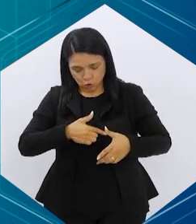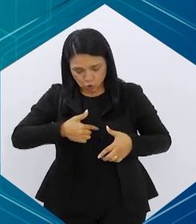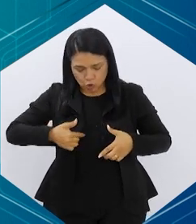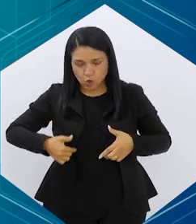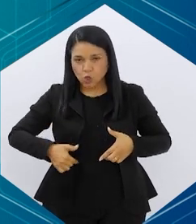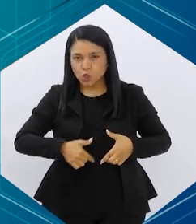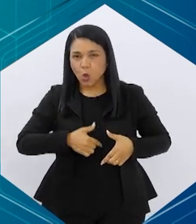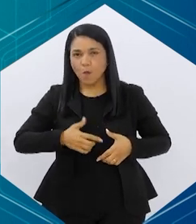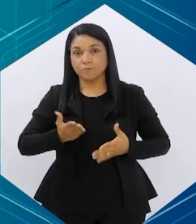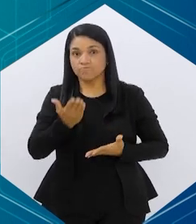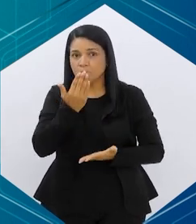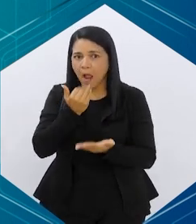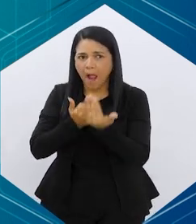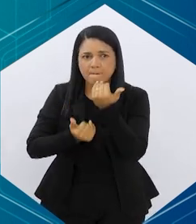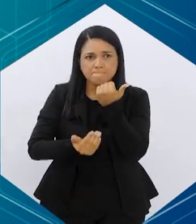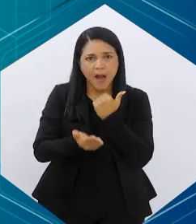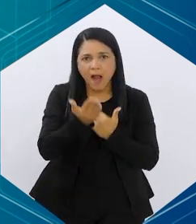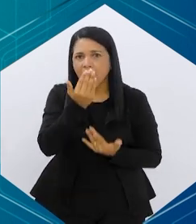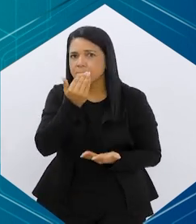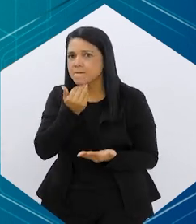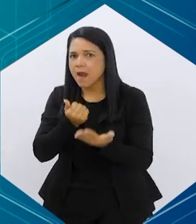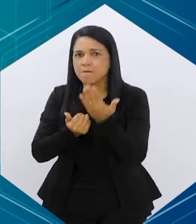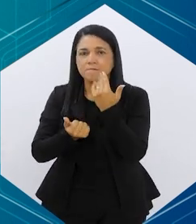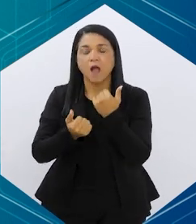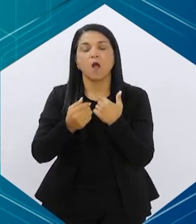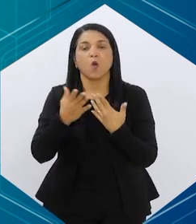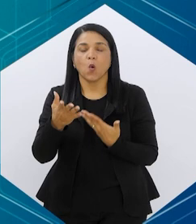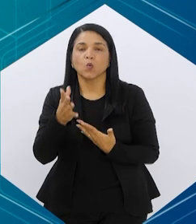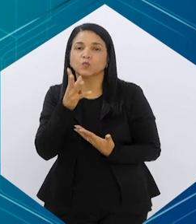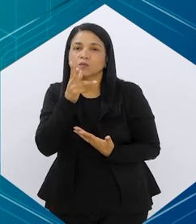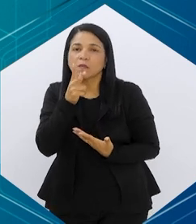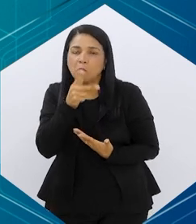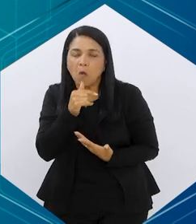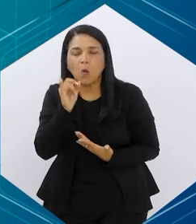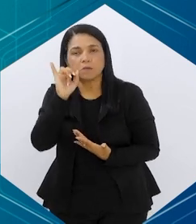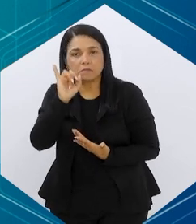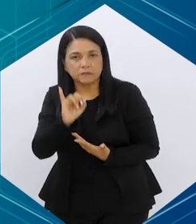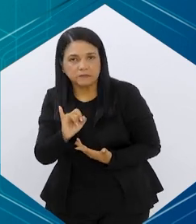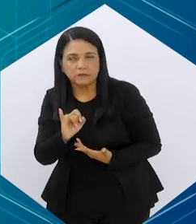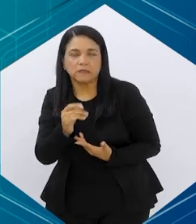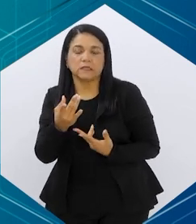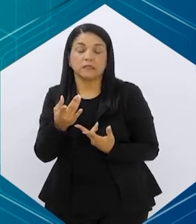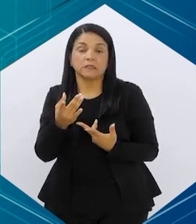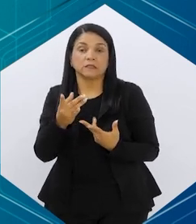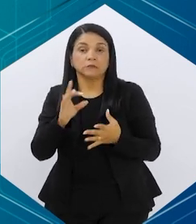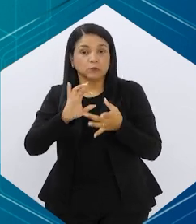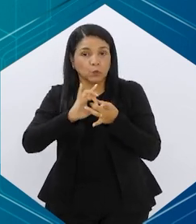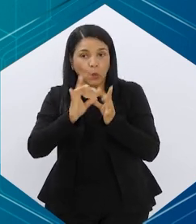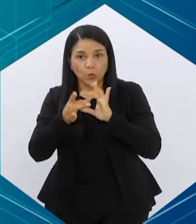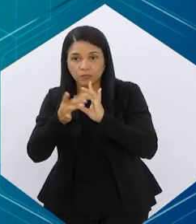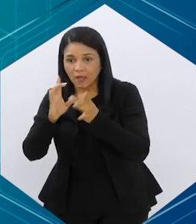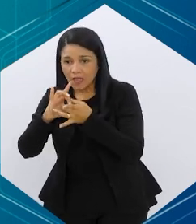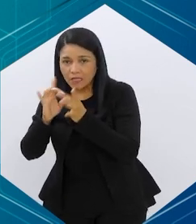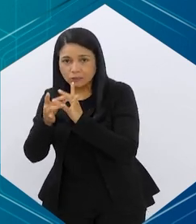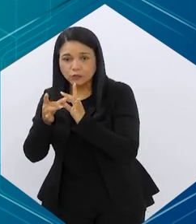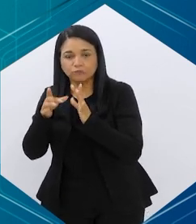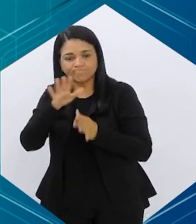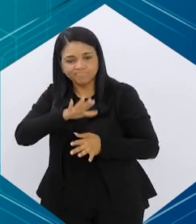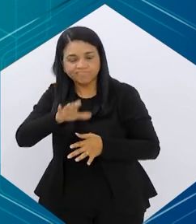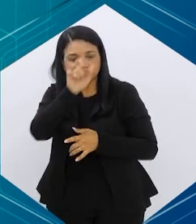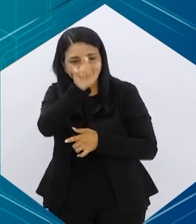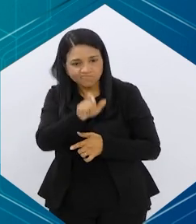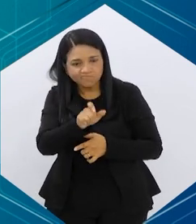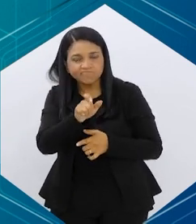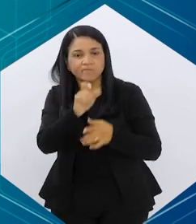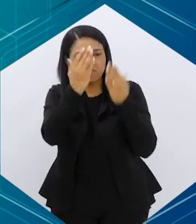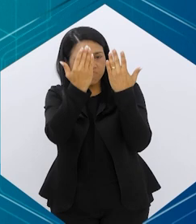estômago, né? O estômago faminto, ou é um paciente que é um queimador lento, para a gente poder, dentro deste contexto, beneficiar o